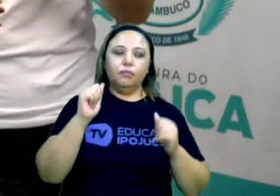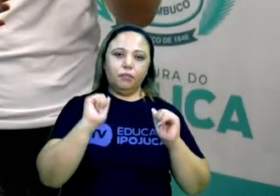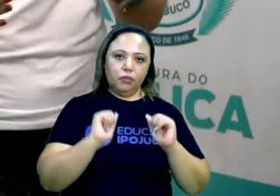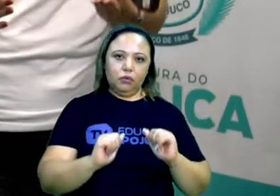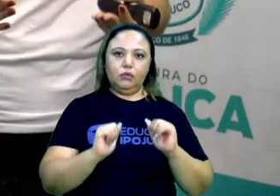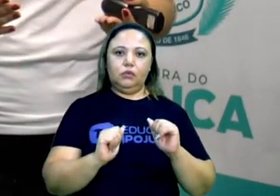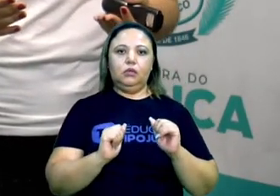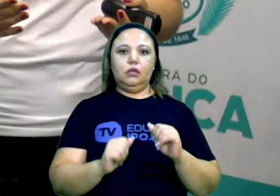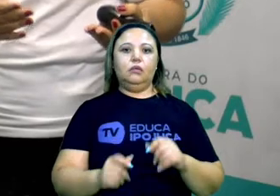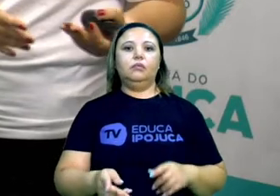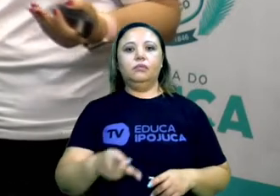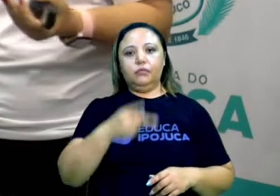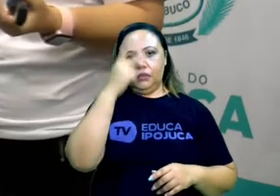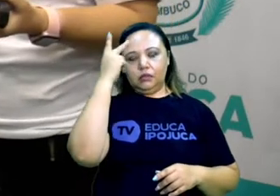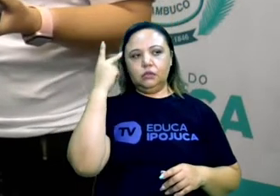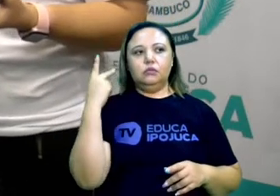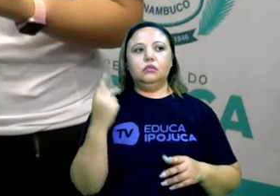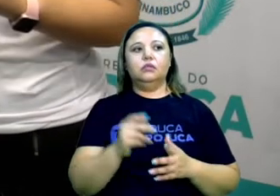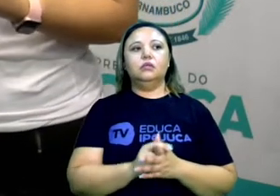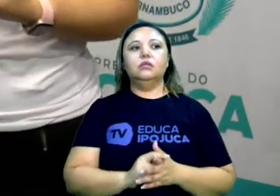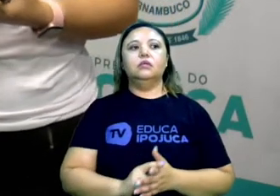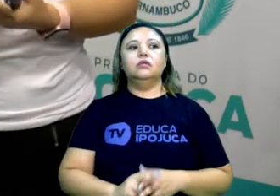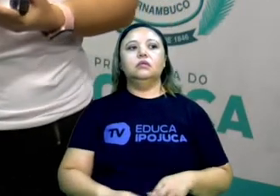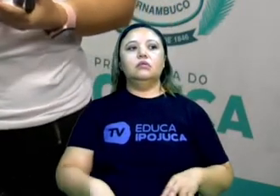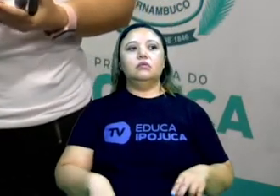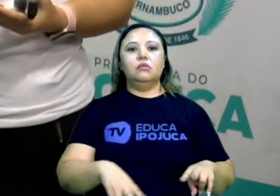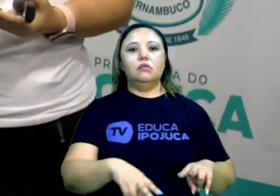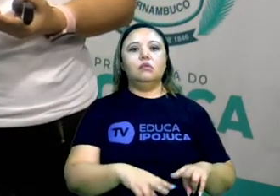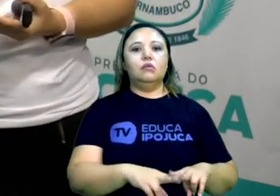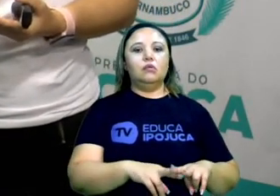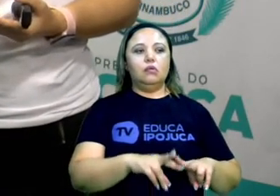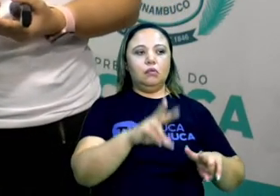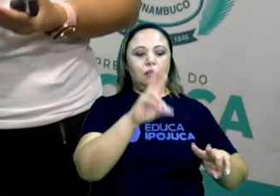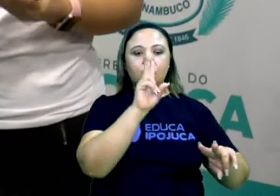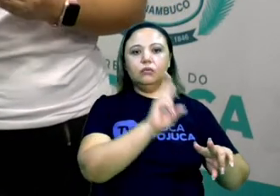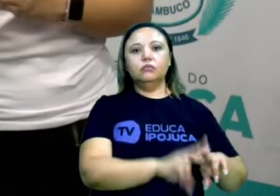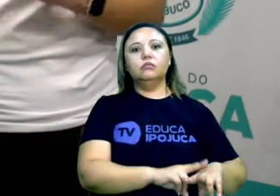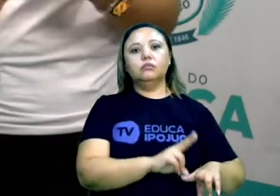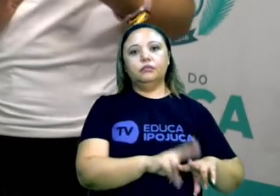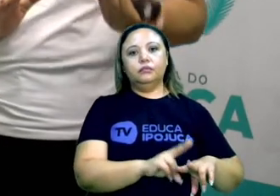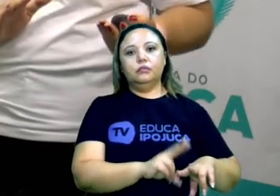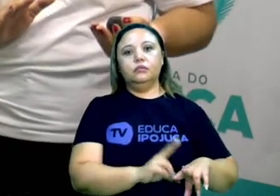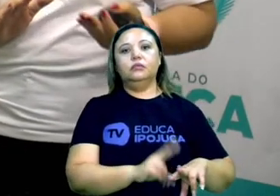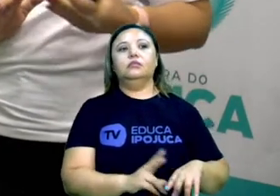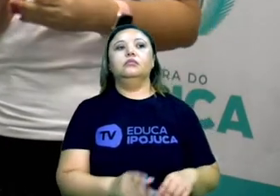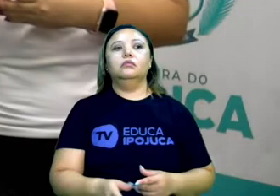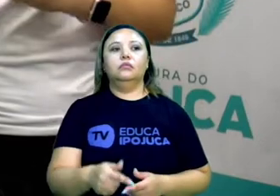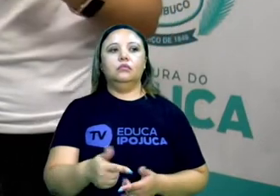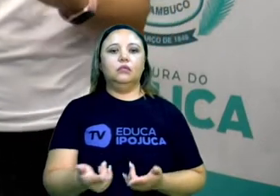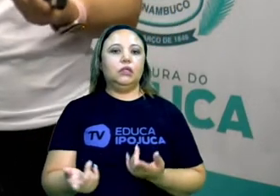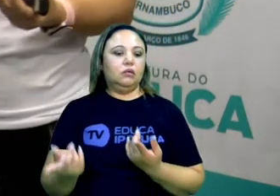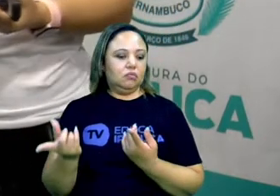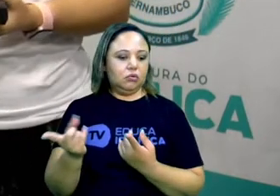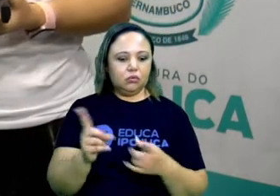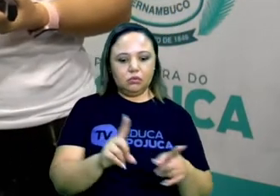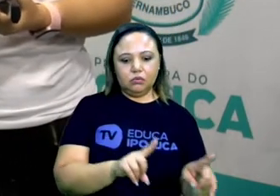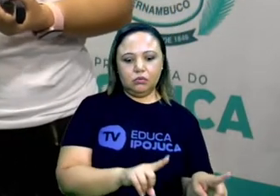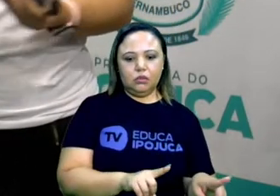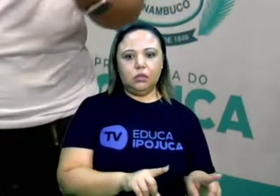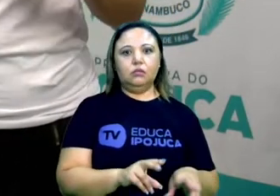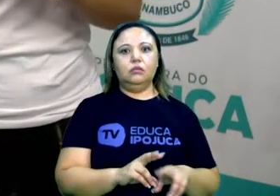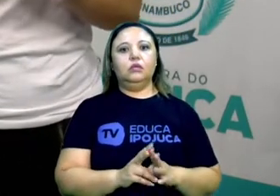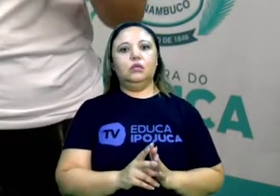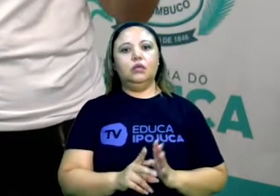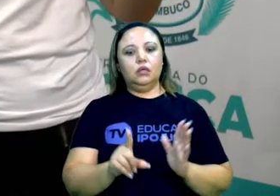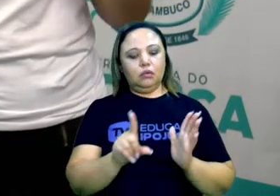especificamente em alguns casos, como nos casos de racismo. Então, eu não posso ir de encontro a essa